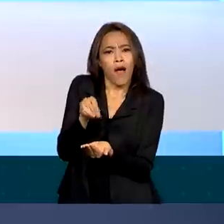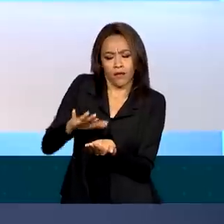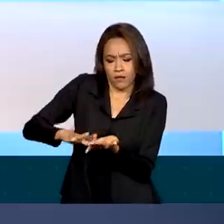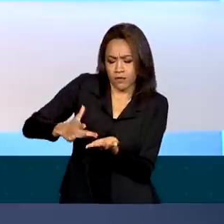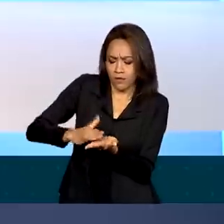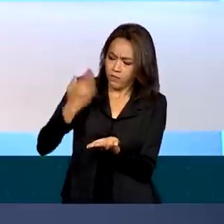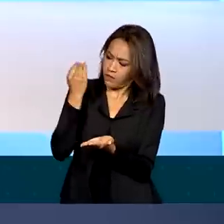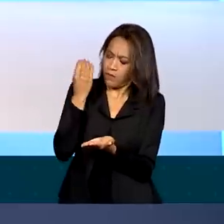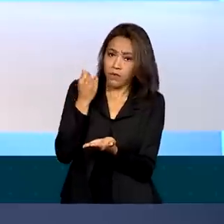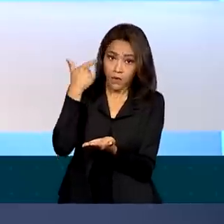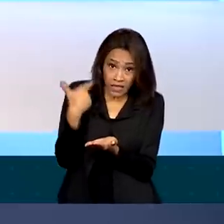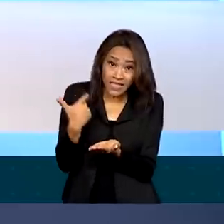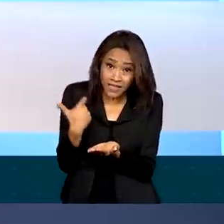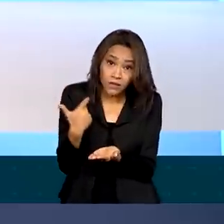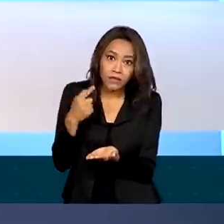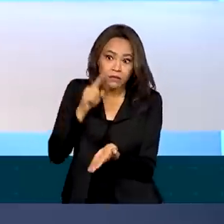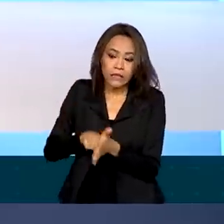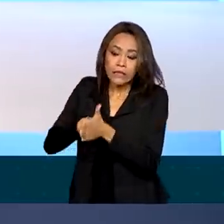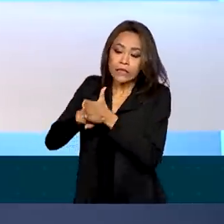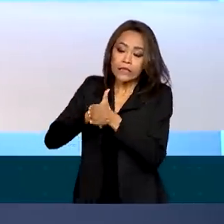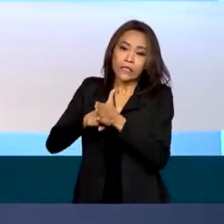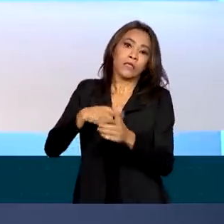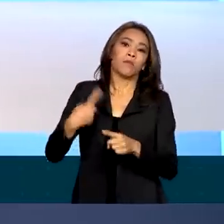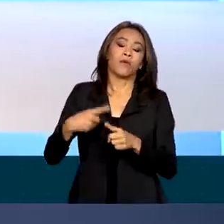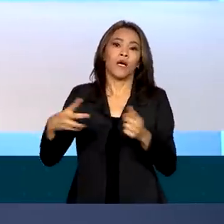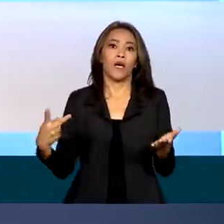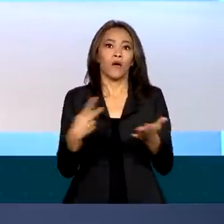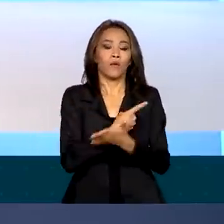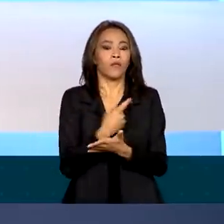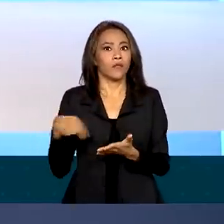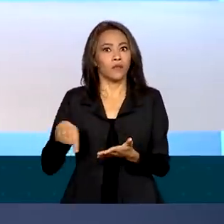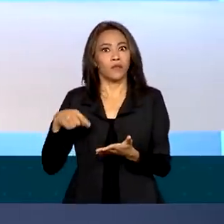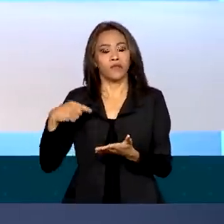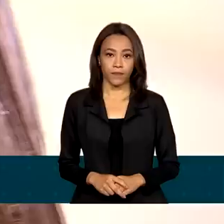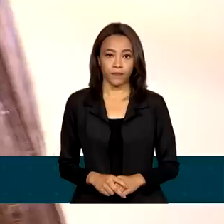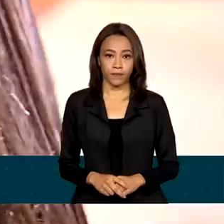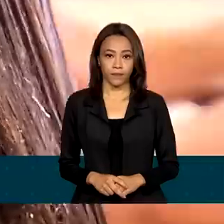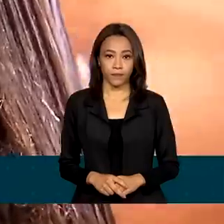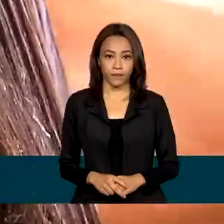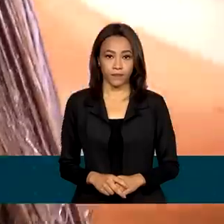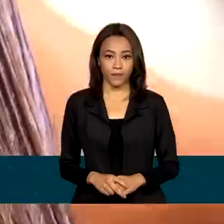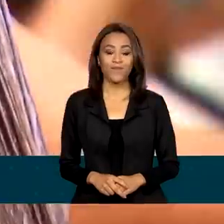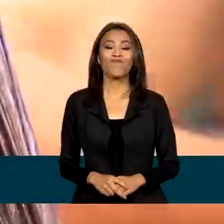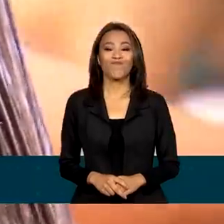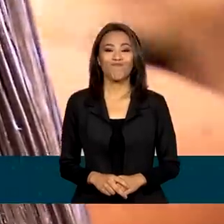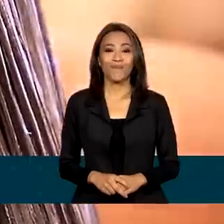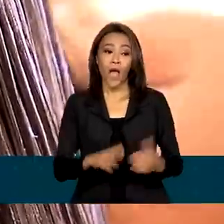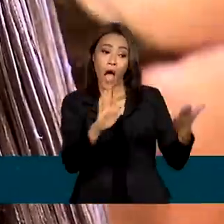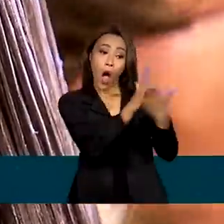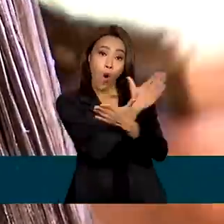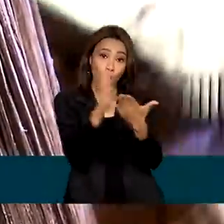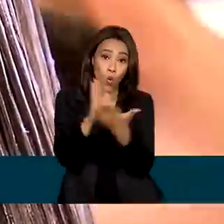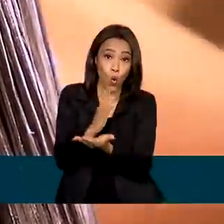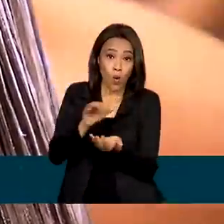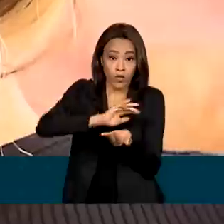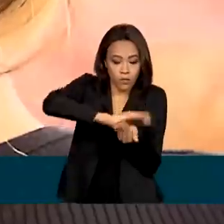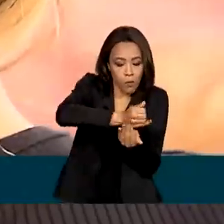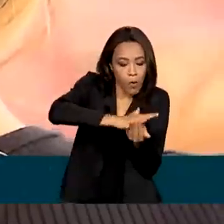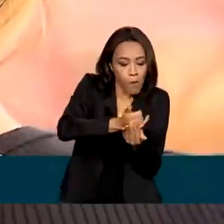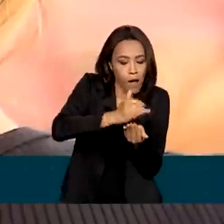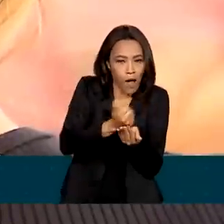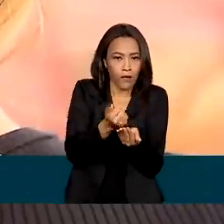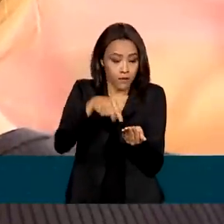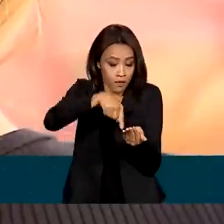alvo de investigação devido a relatos de eventos adversos graves. Algumas pomadas modeladoras